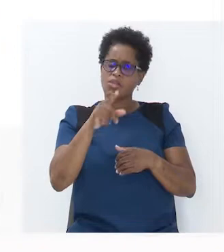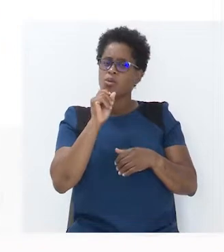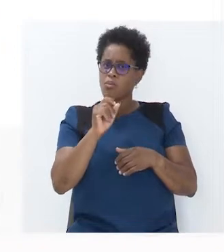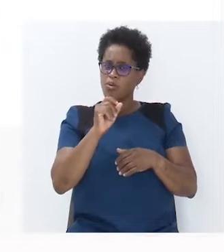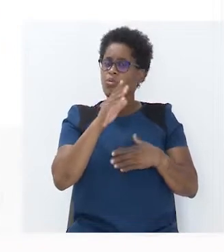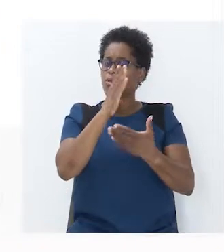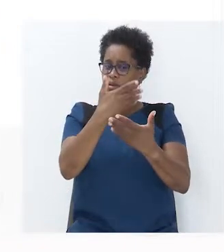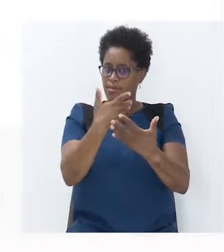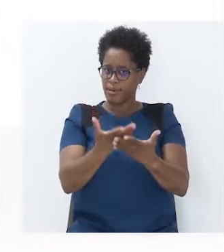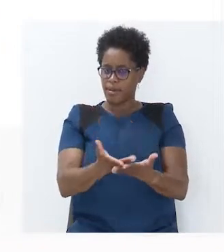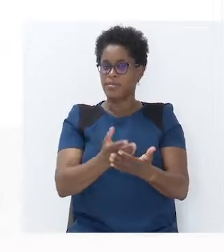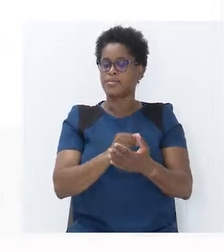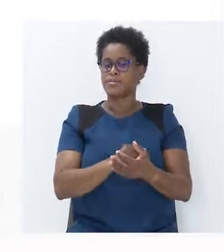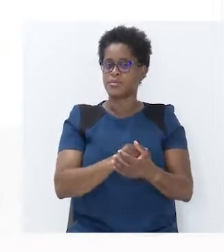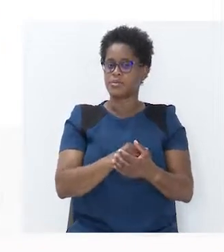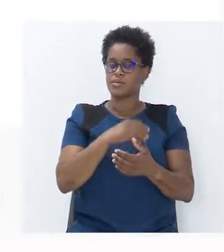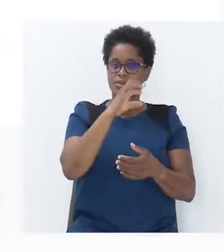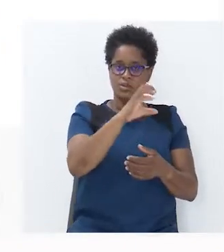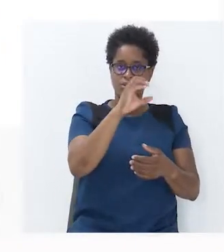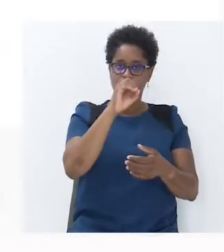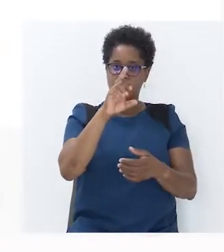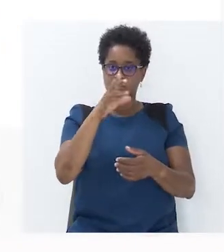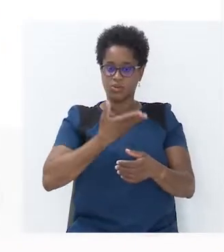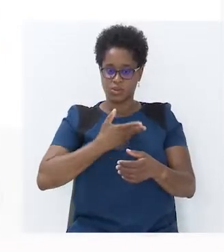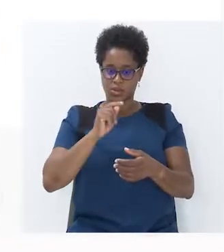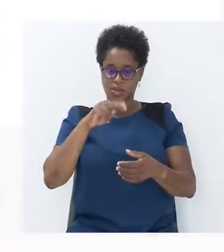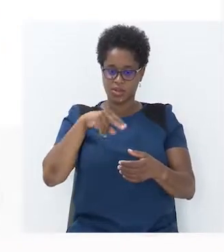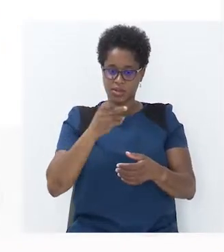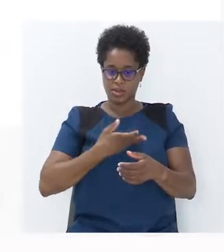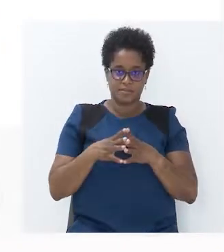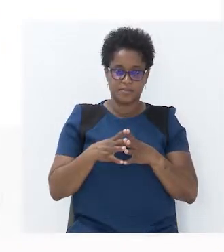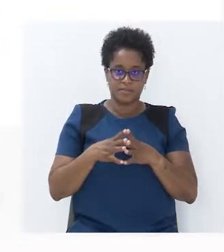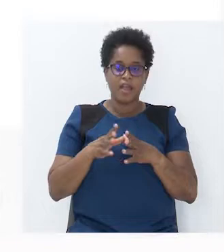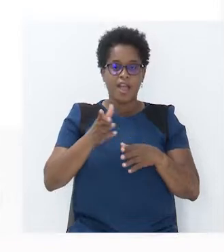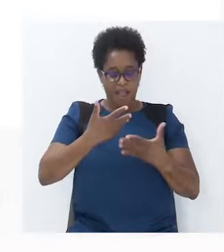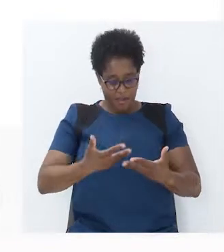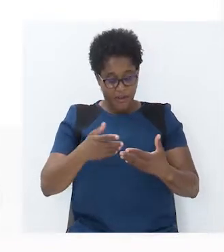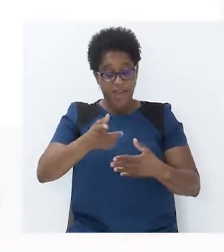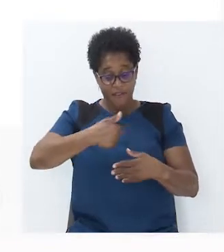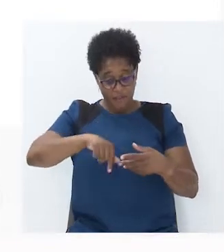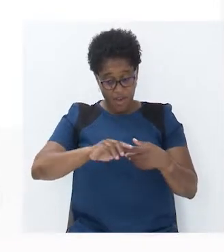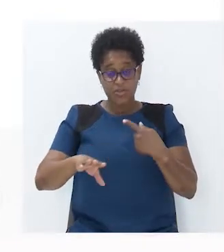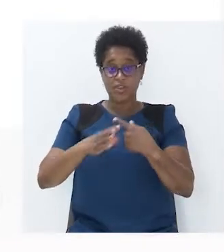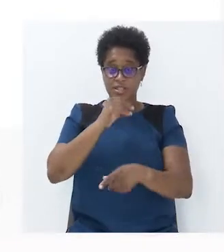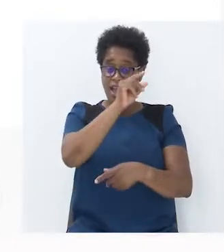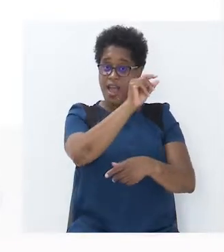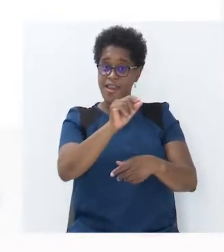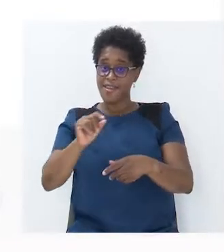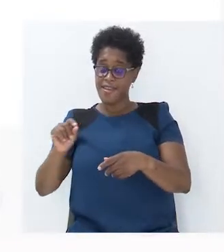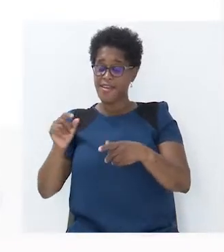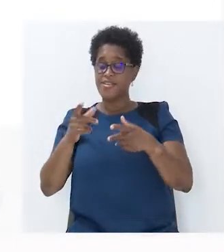ponto é dado pelas coordenadas 3, 30. Vamos agora fazer a ligação